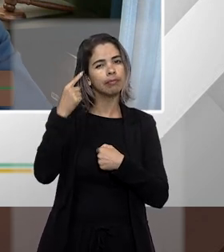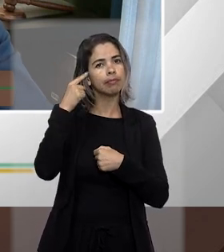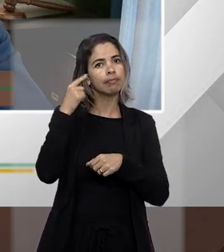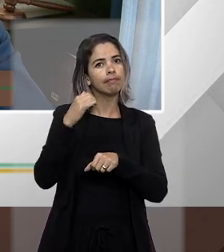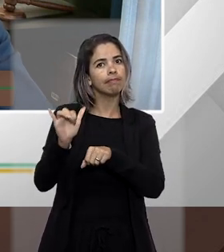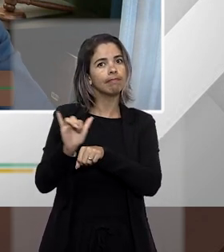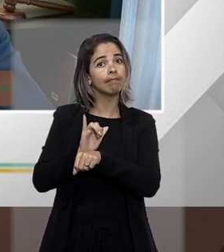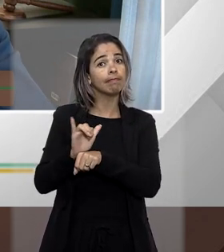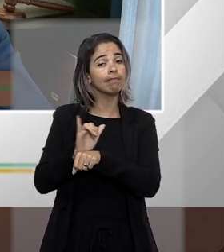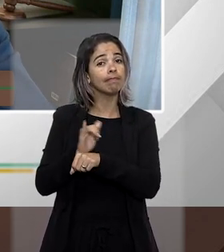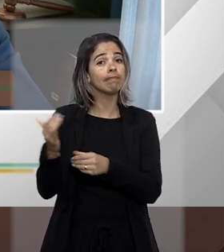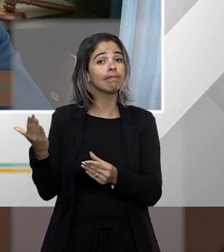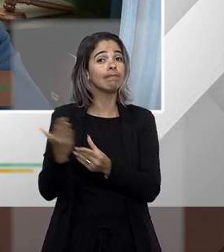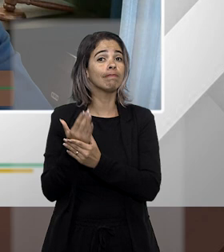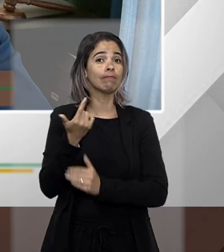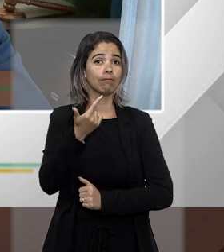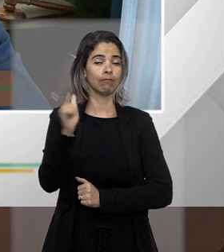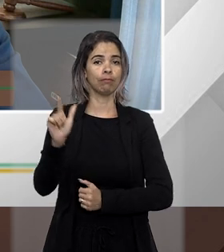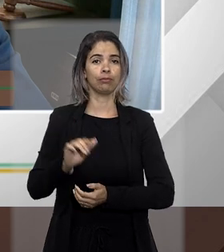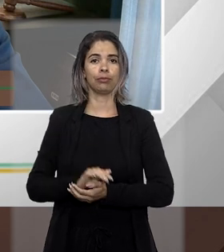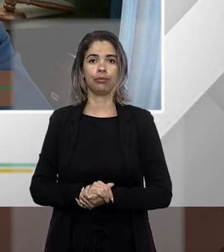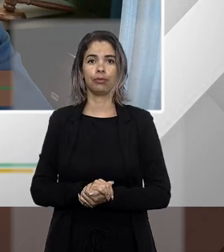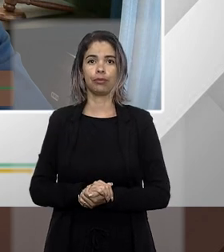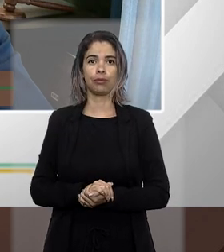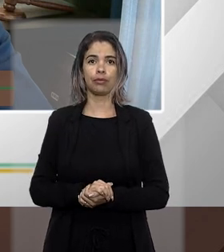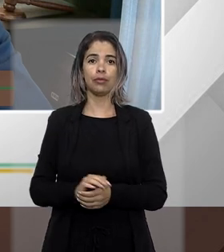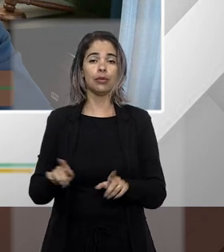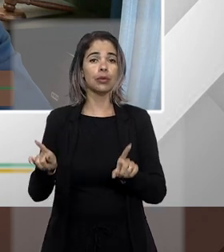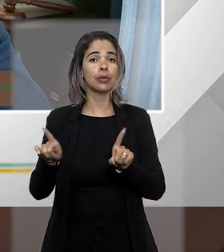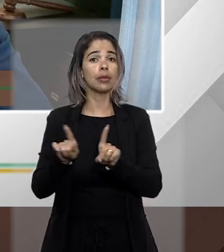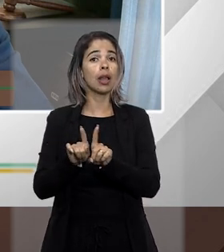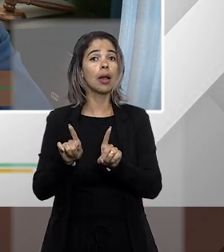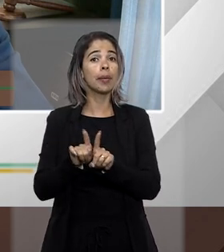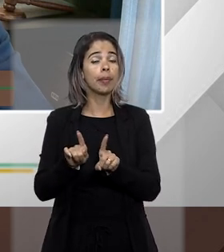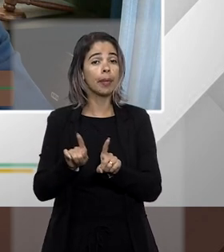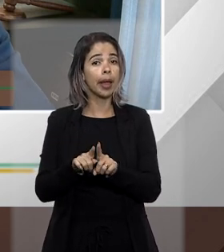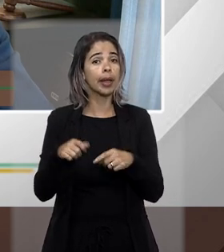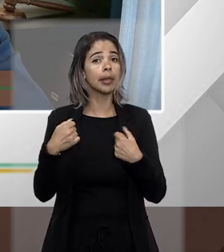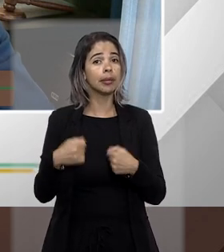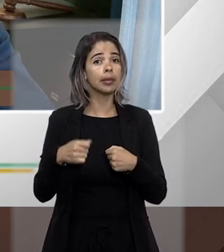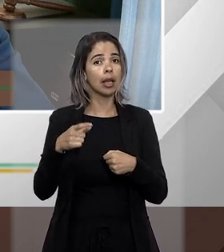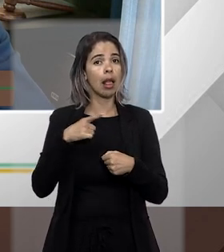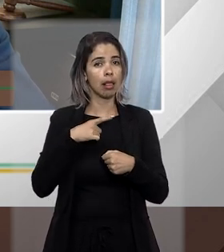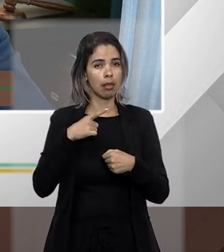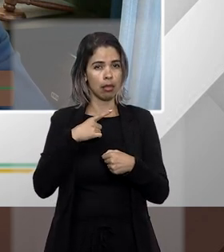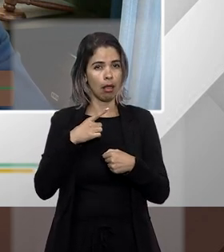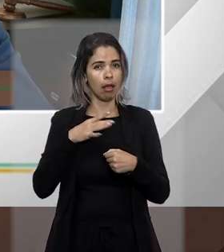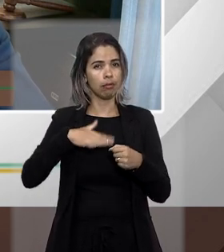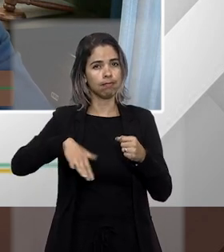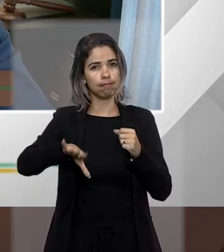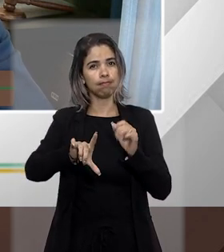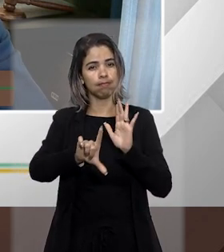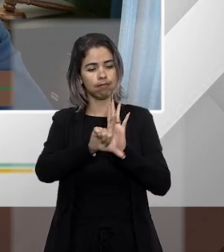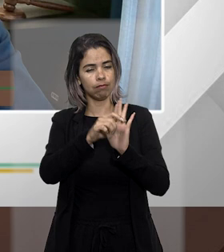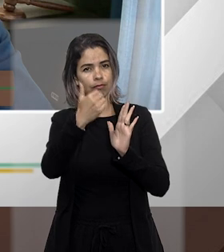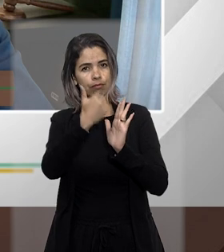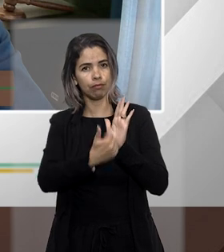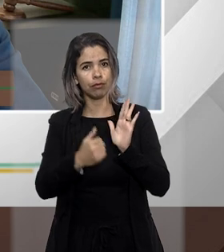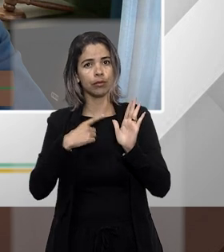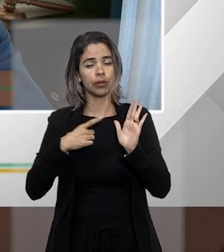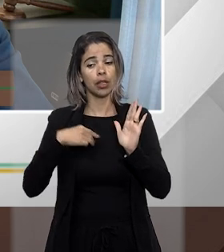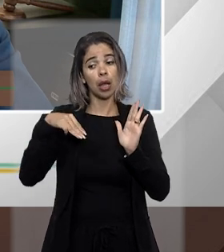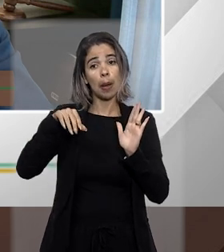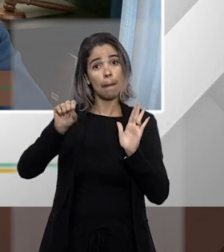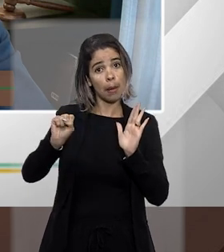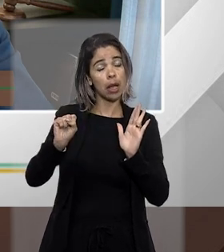também a gente vê isso por exemplo em leads tributárias que o mandado de segurança é julgado até no mérito e